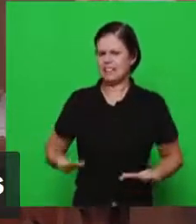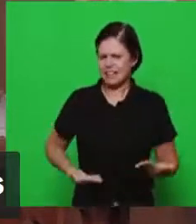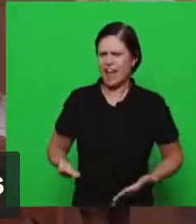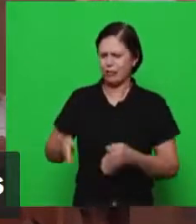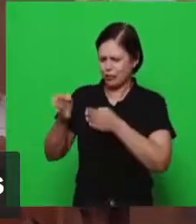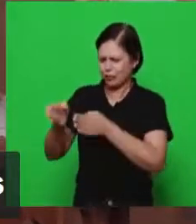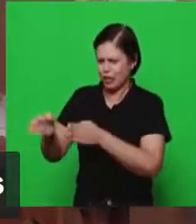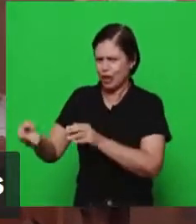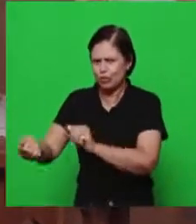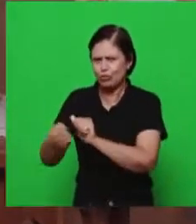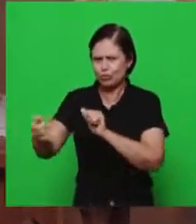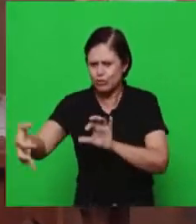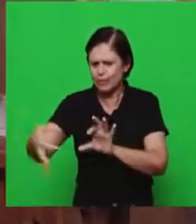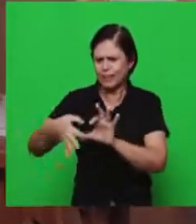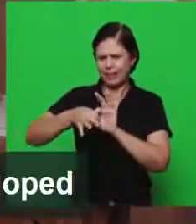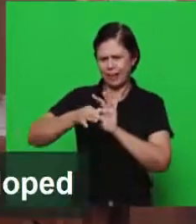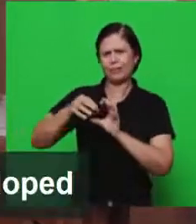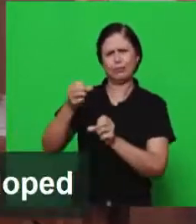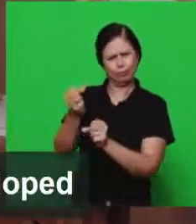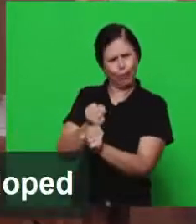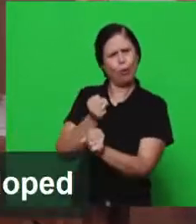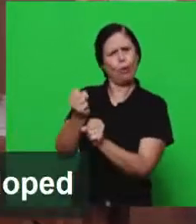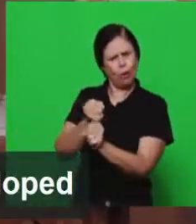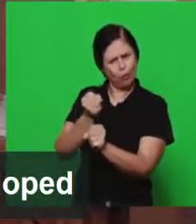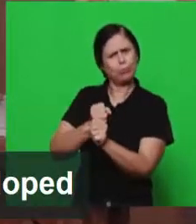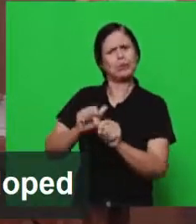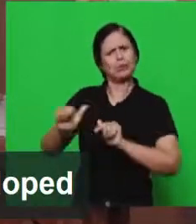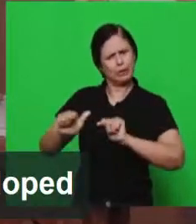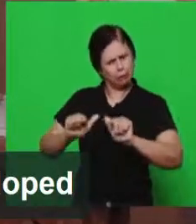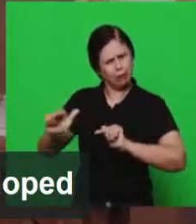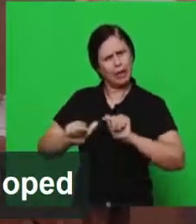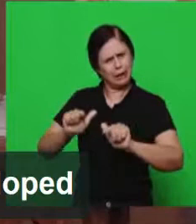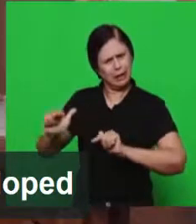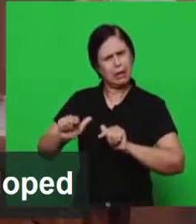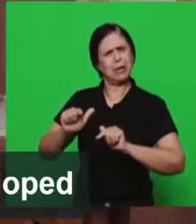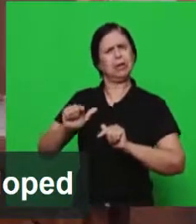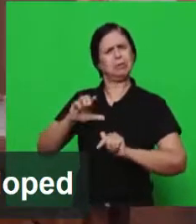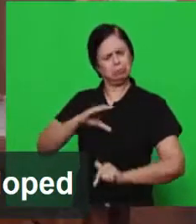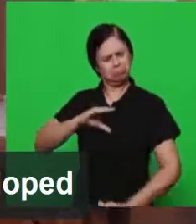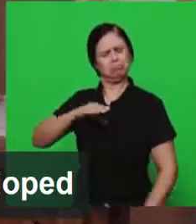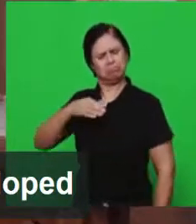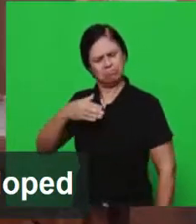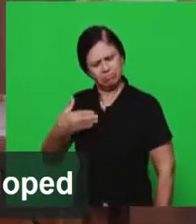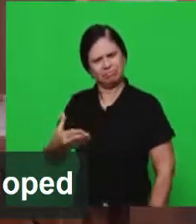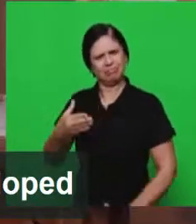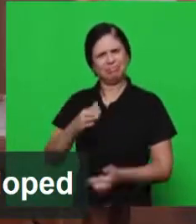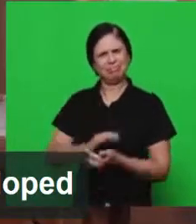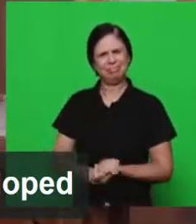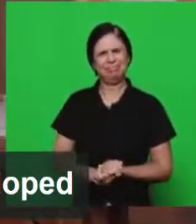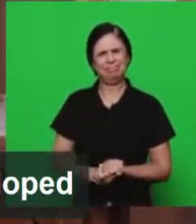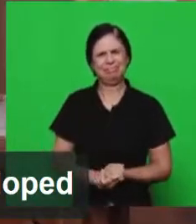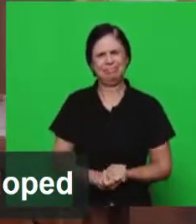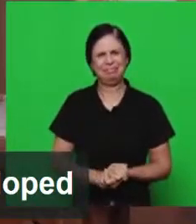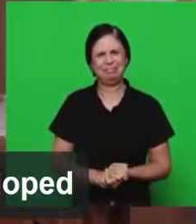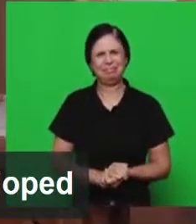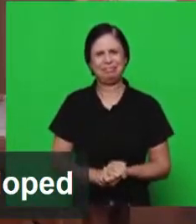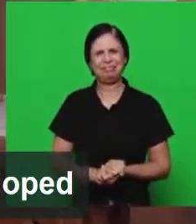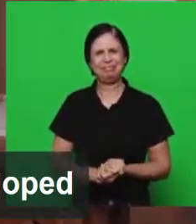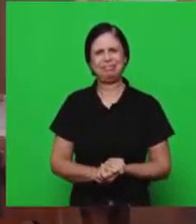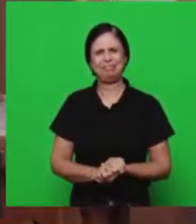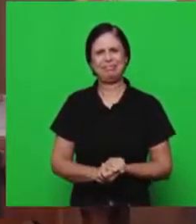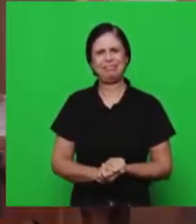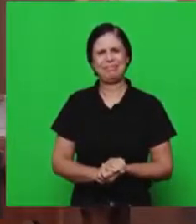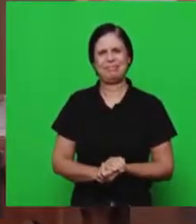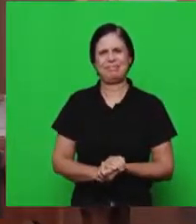conosco nesta grande e gloriosa missão e que se